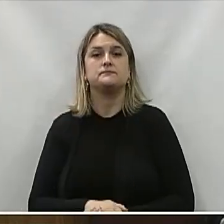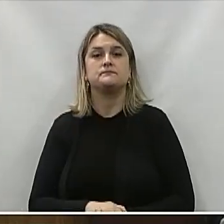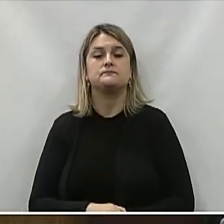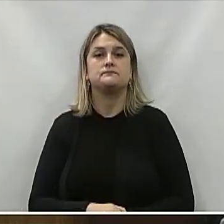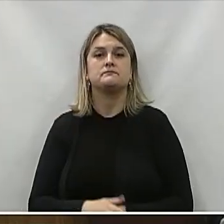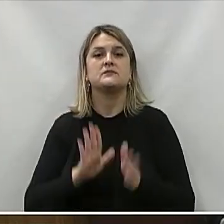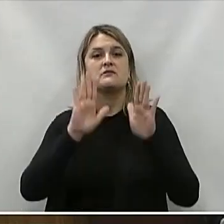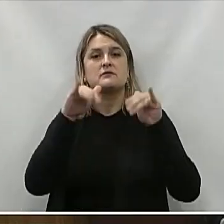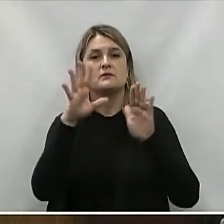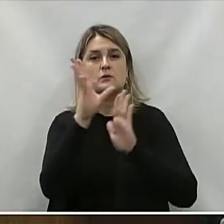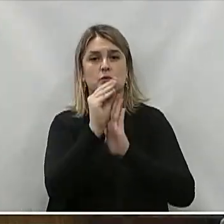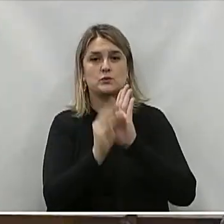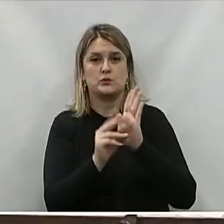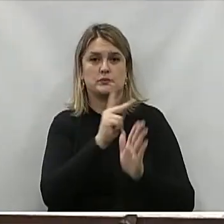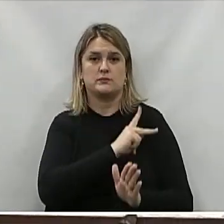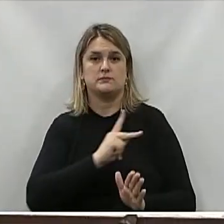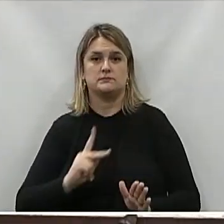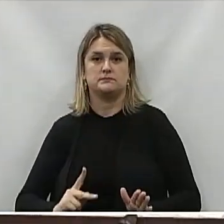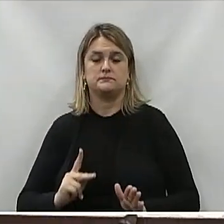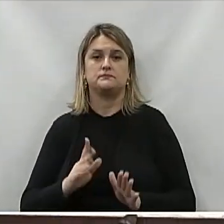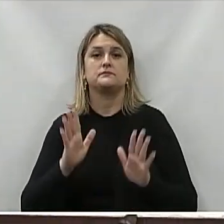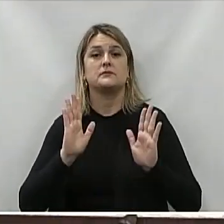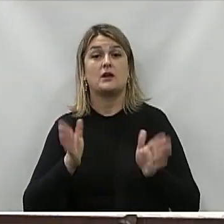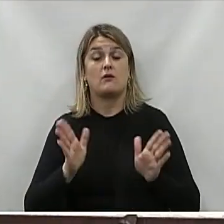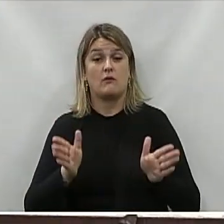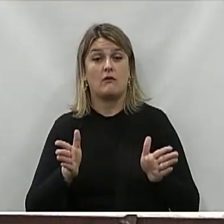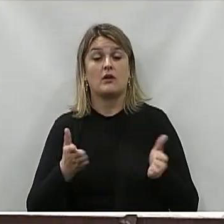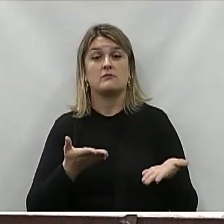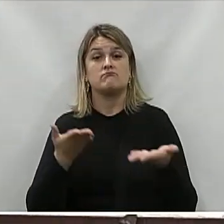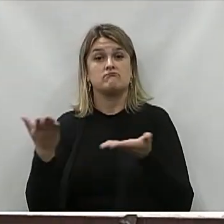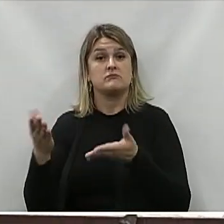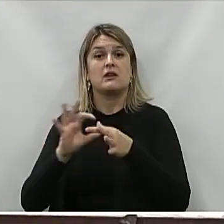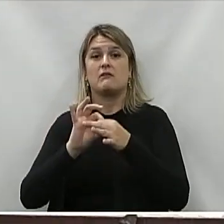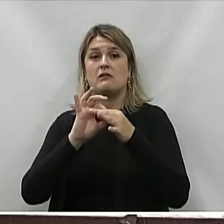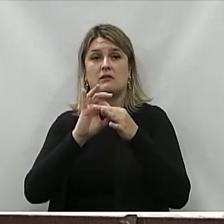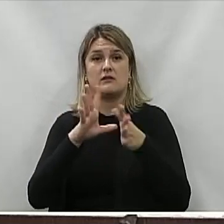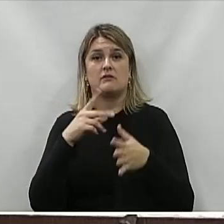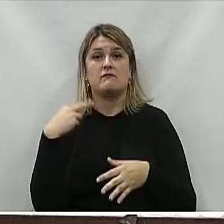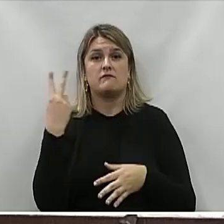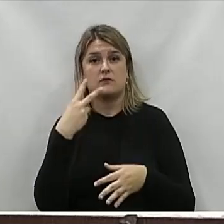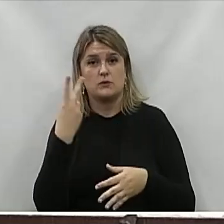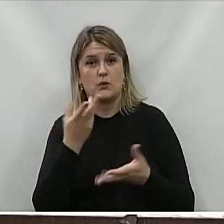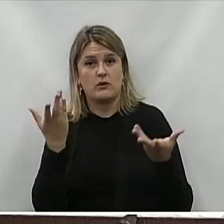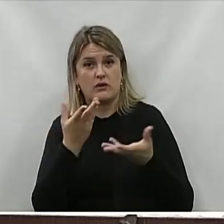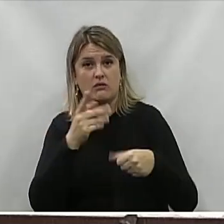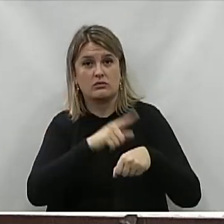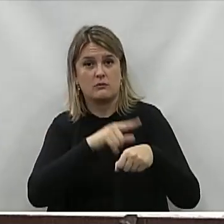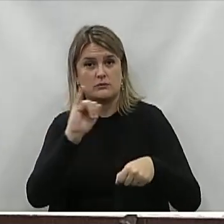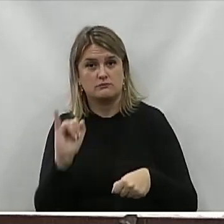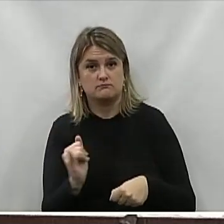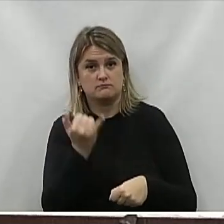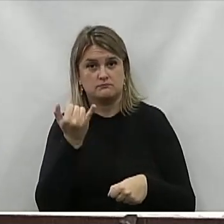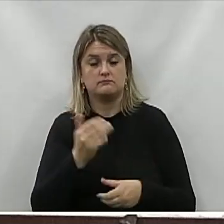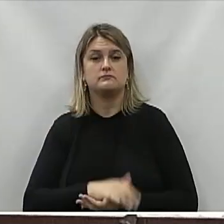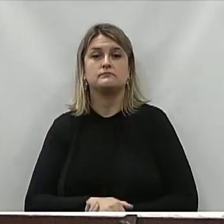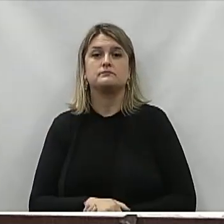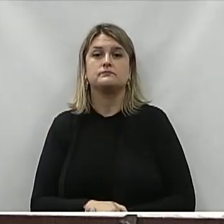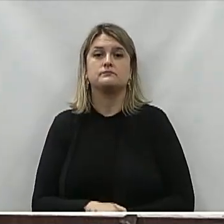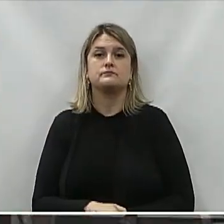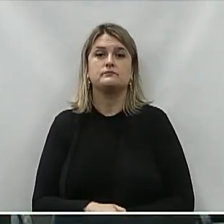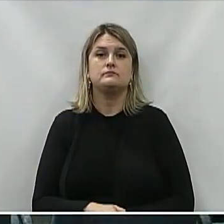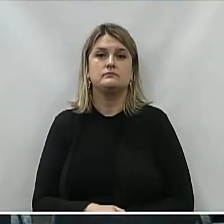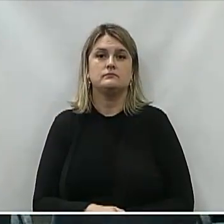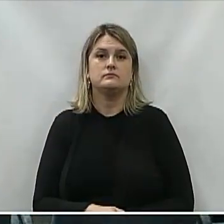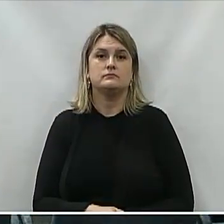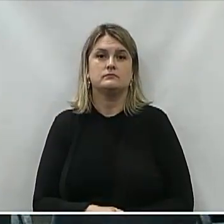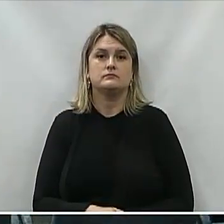Fim da ordem do dia, Sr. Presidente Com o fim da ordem do dia Deixo livre a palavra aos nobres colegas Que dela desejarem fazer uso